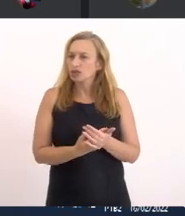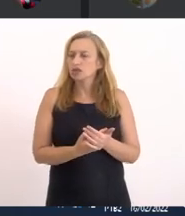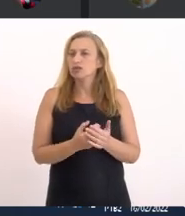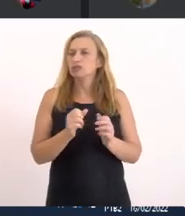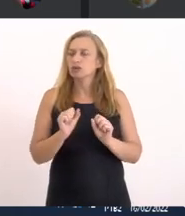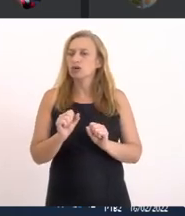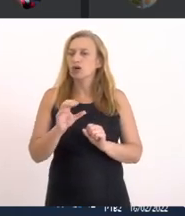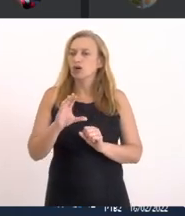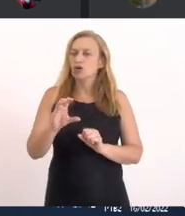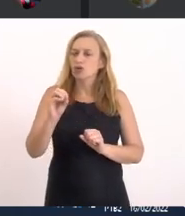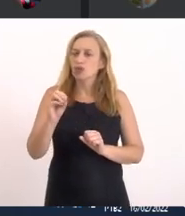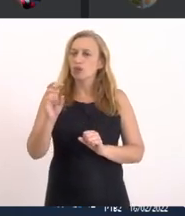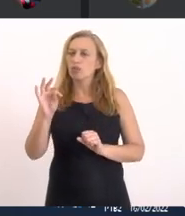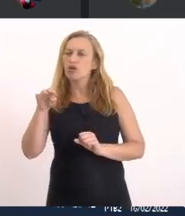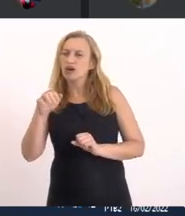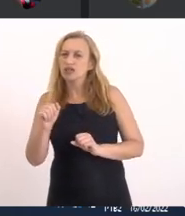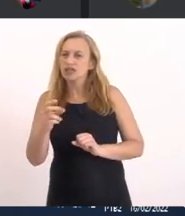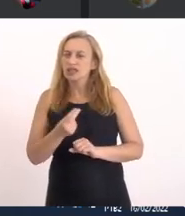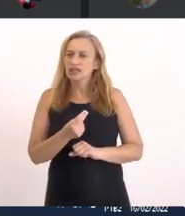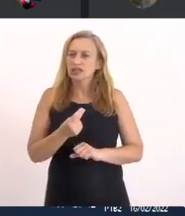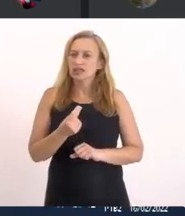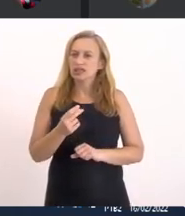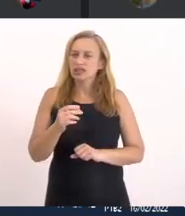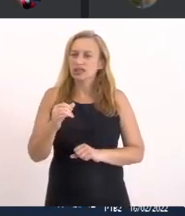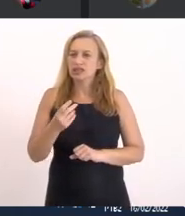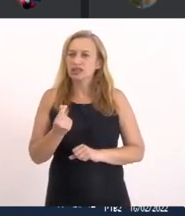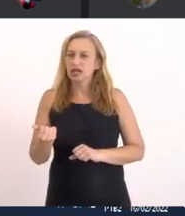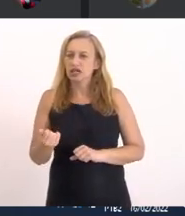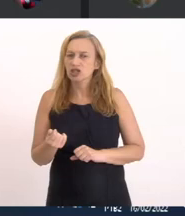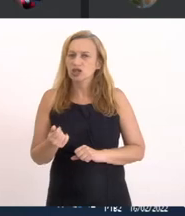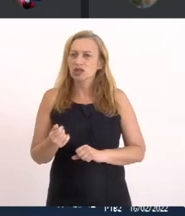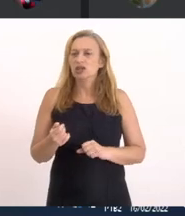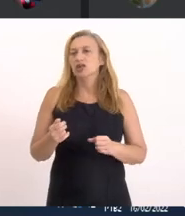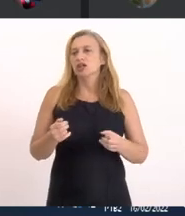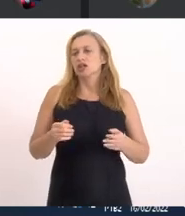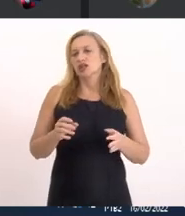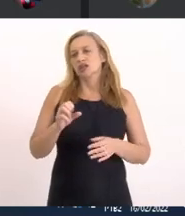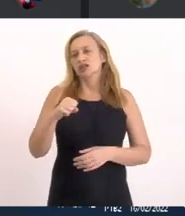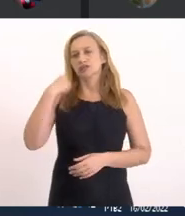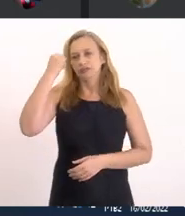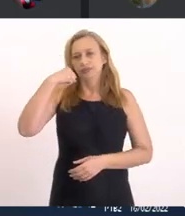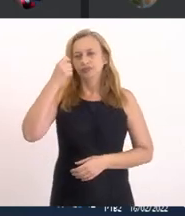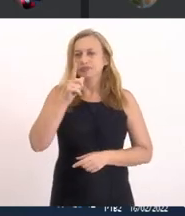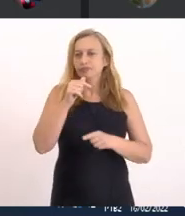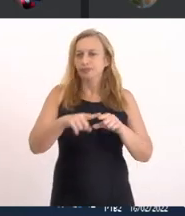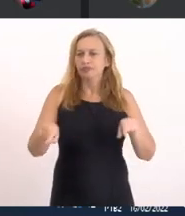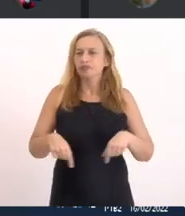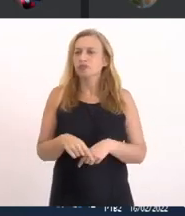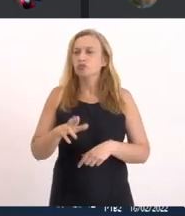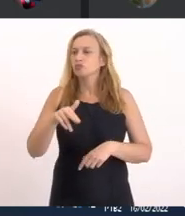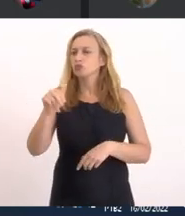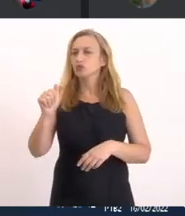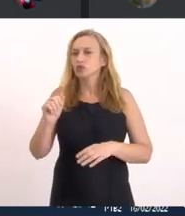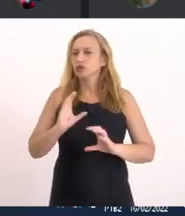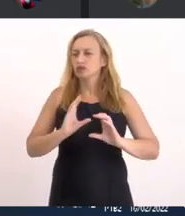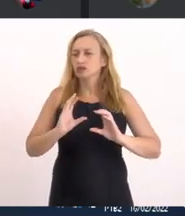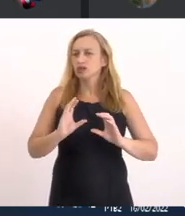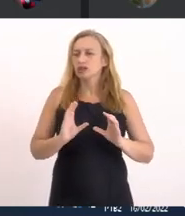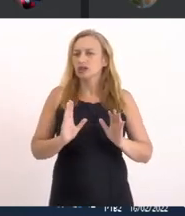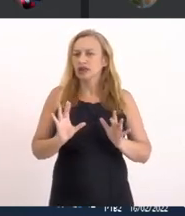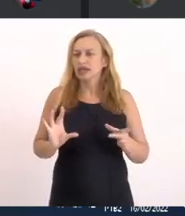saída A lagoa De Sacarema Nunca teve Comunicação Do mar Originalmente Permanente